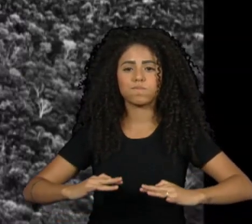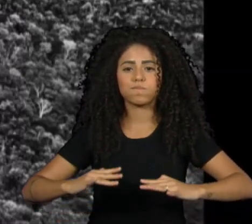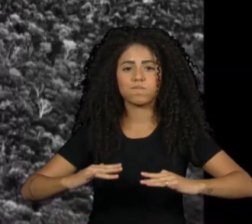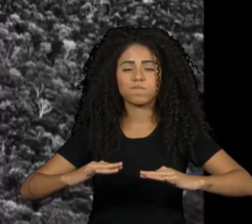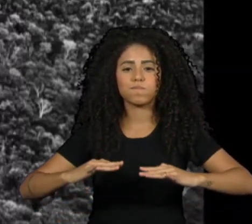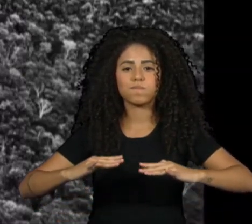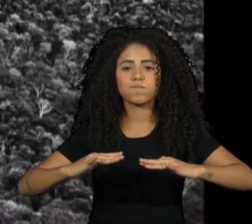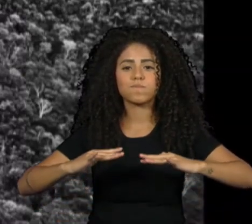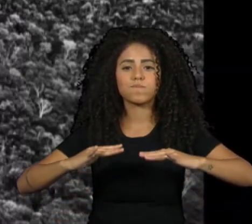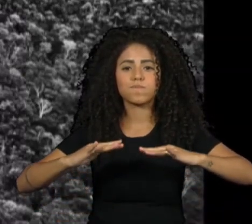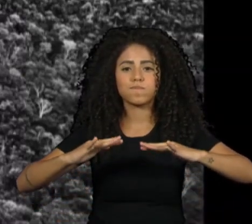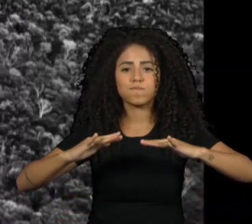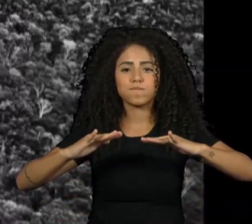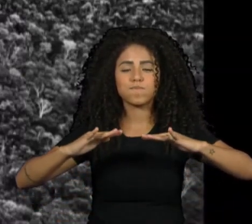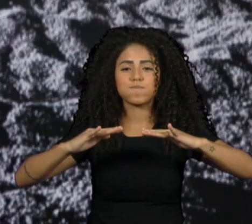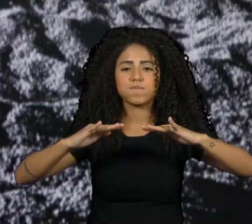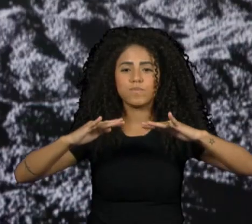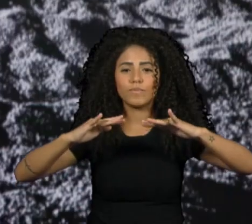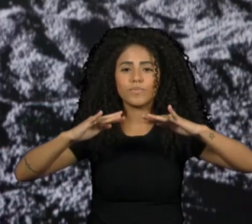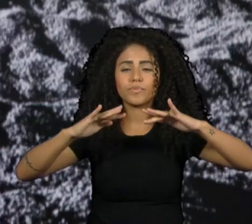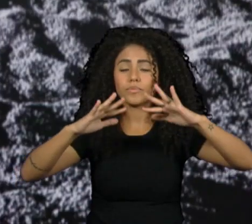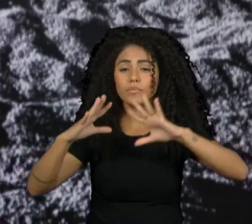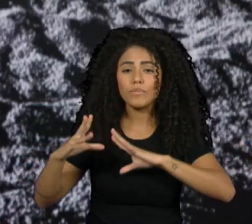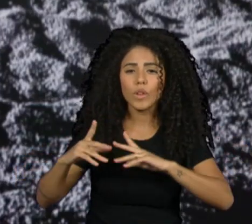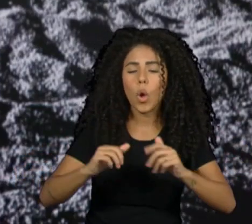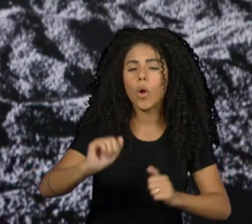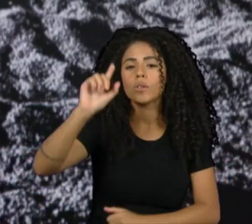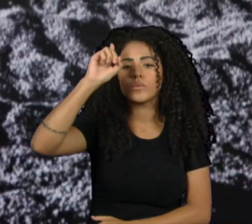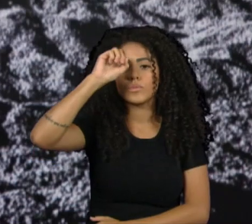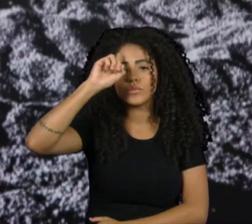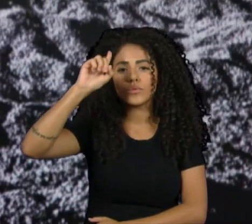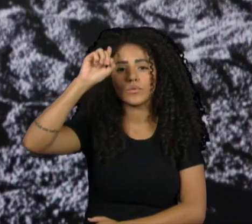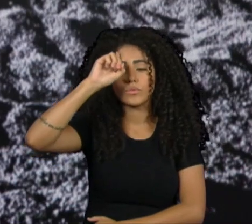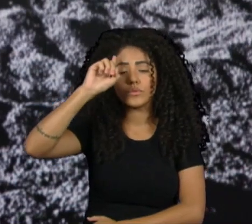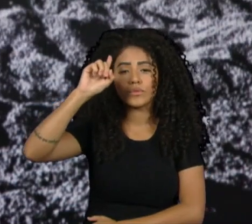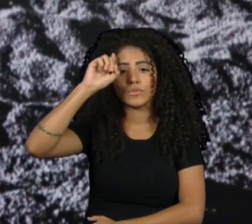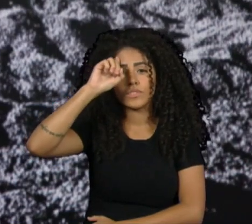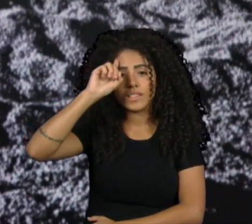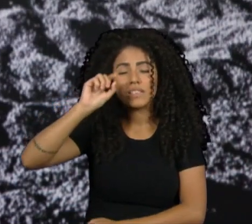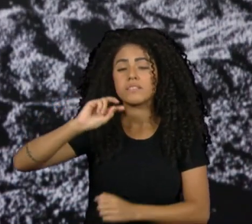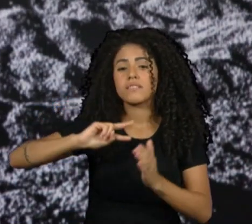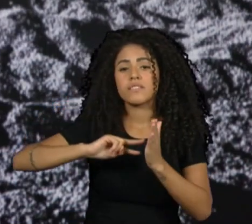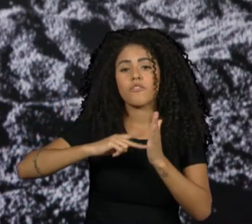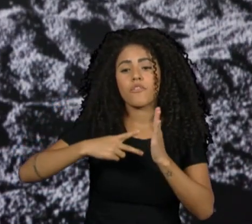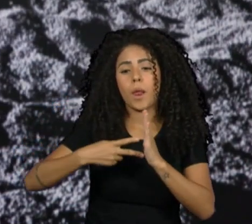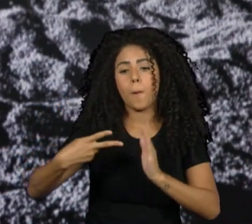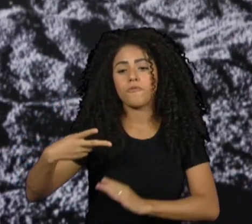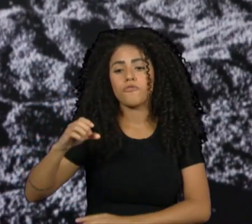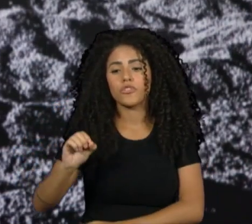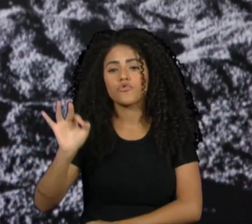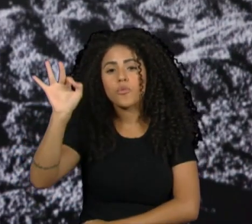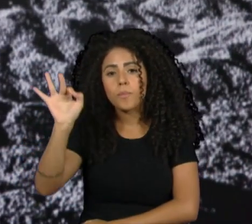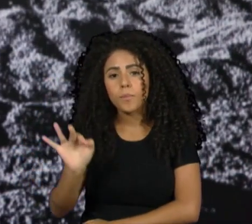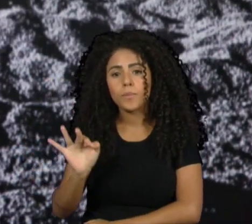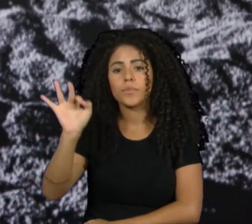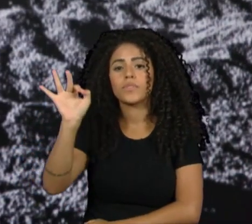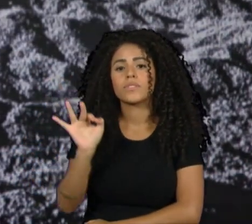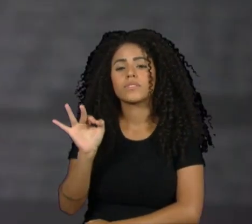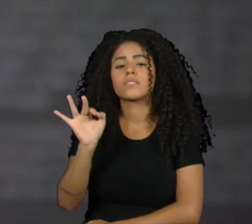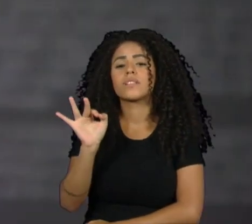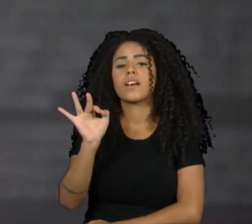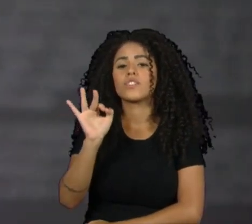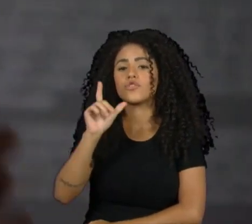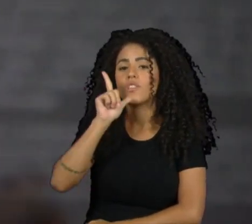Oceano Atlântico todos os dias. Ou seja, 20% do